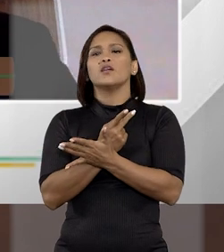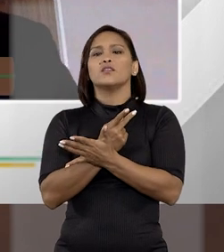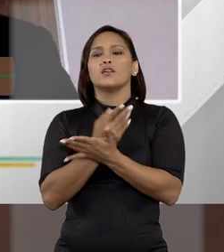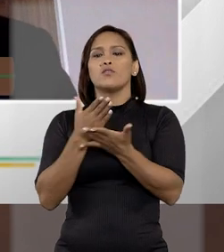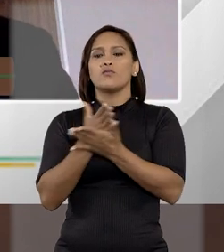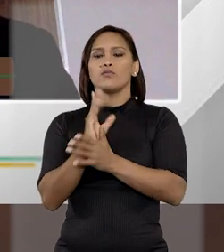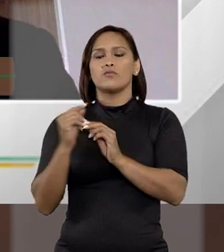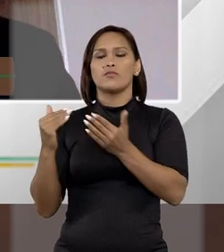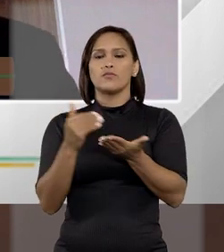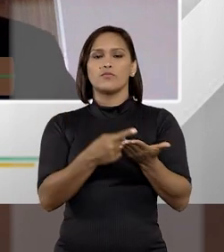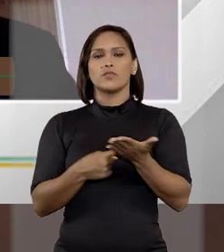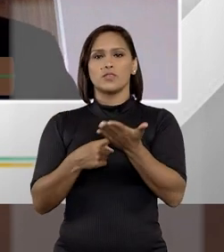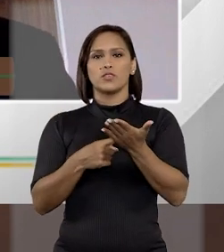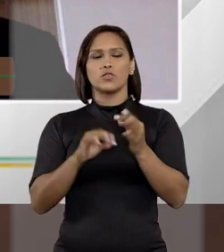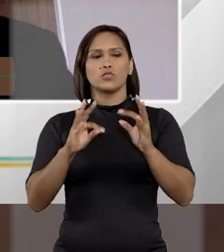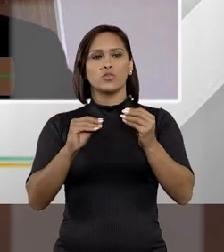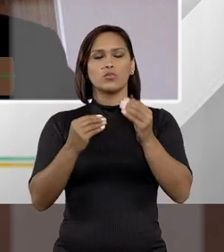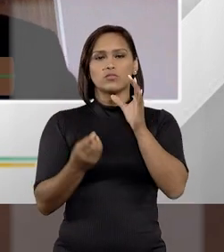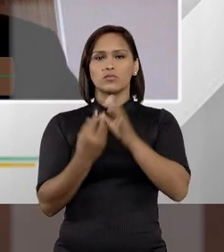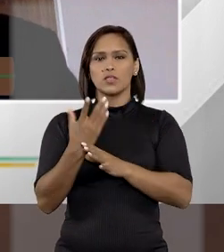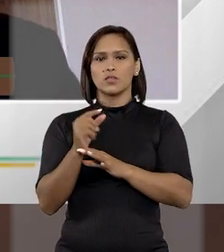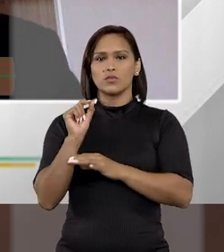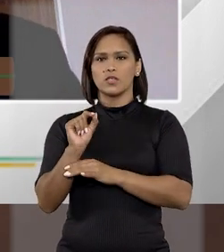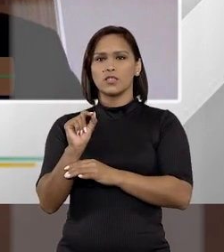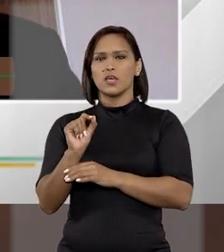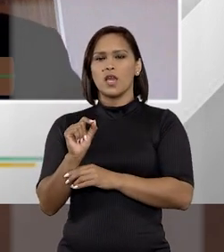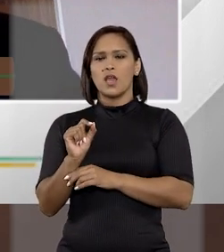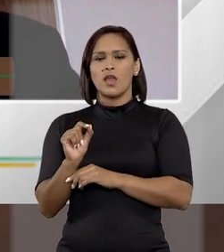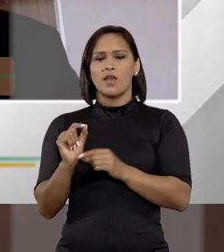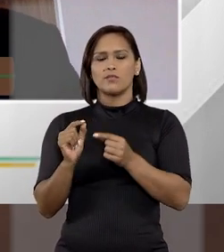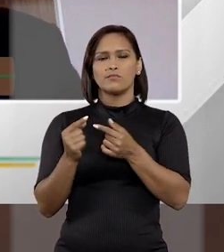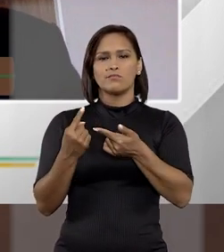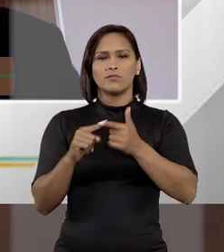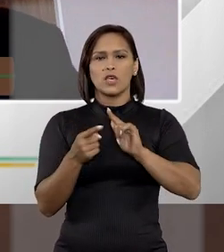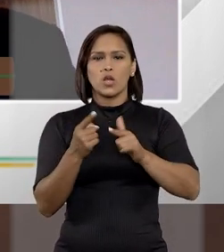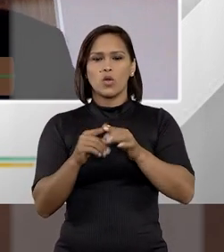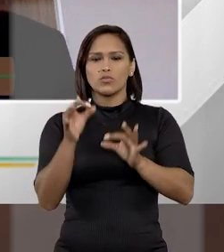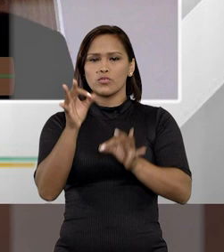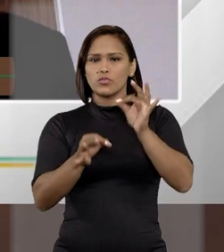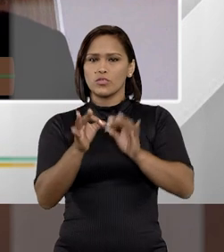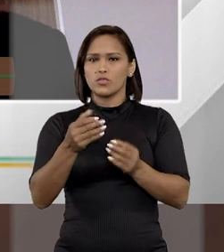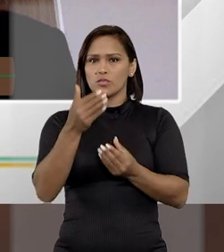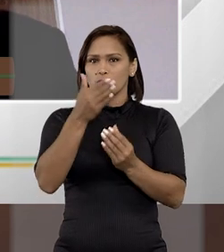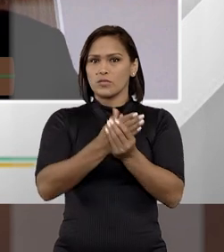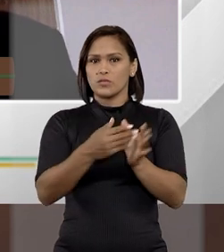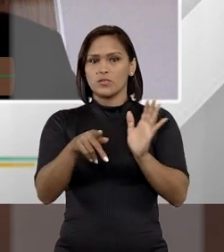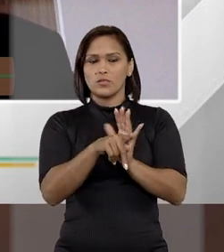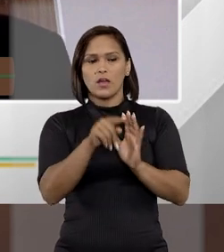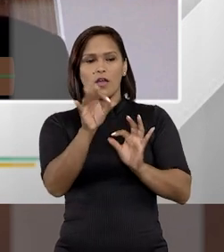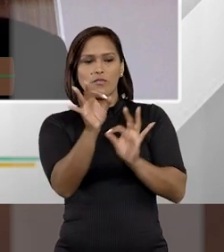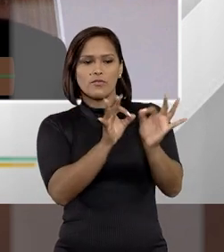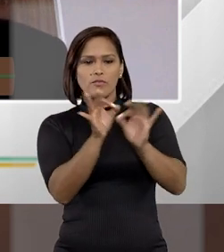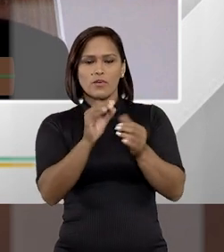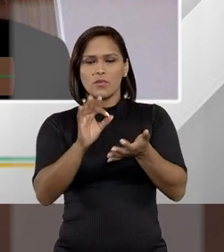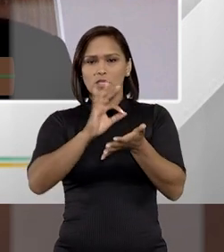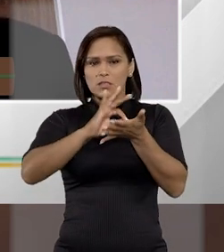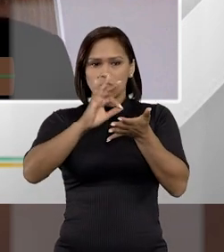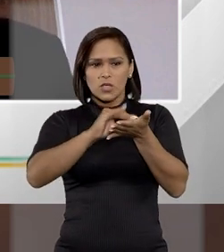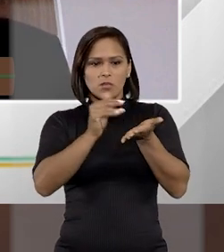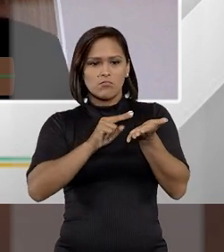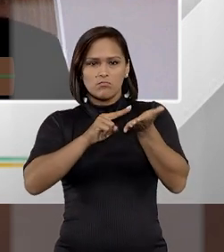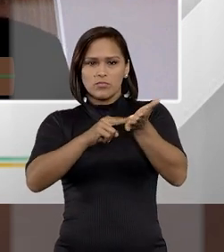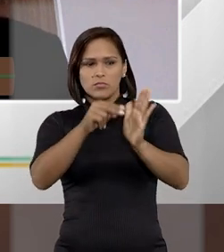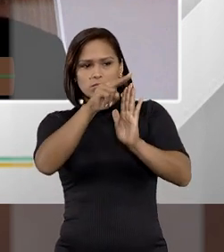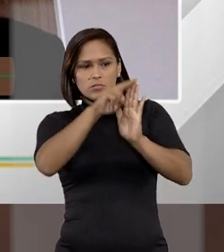dando vazão a esse acordo, um acordo, então, que tem natureza de um negócio jurídico processual, formalizado por escrito,